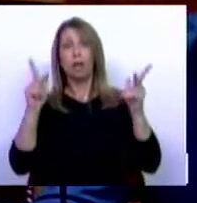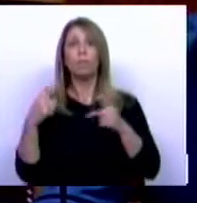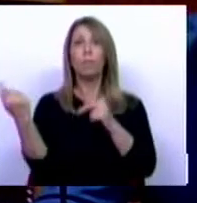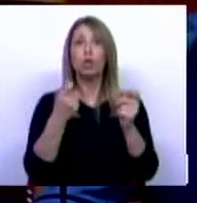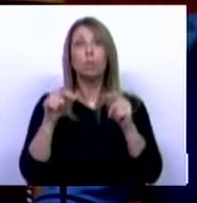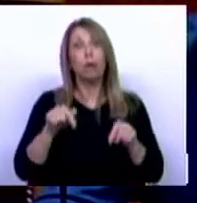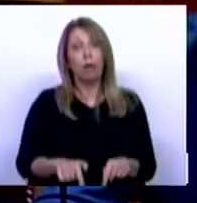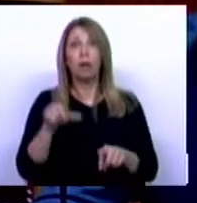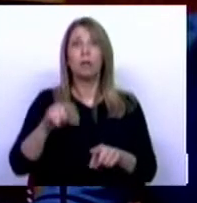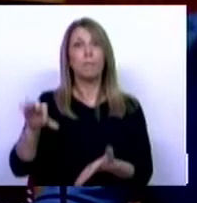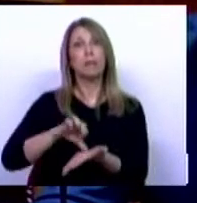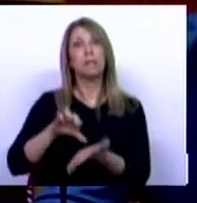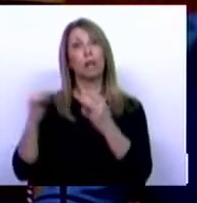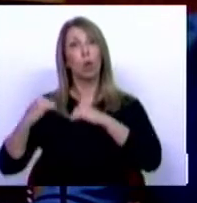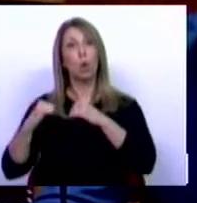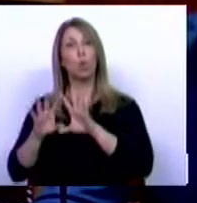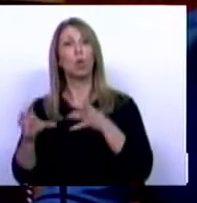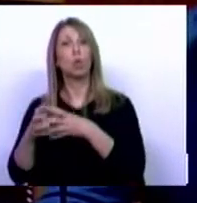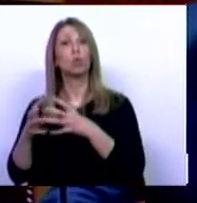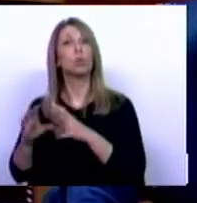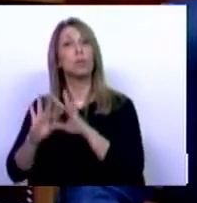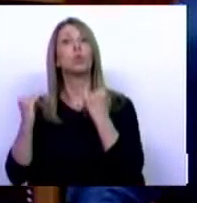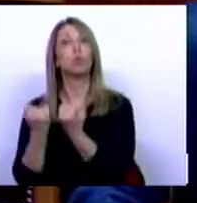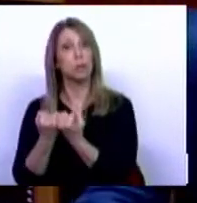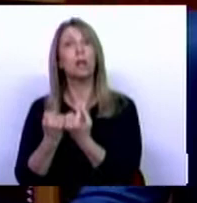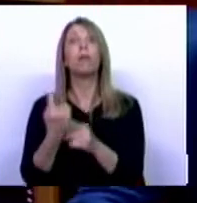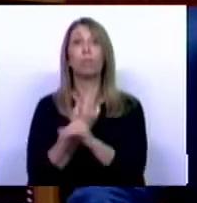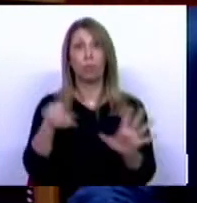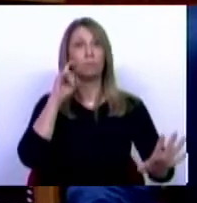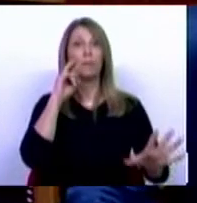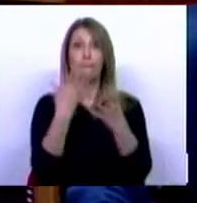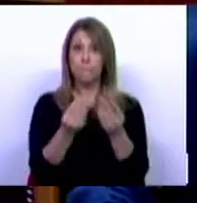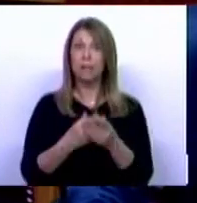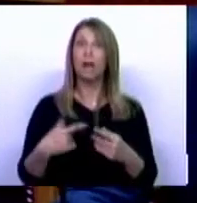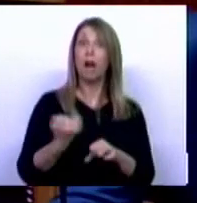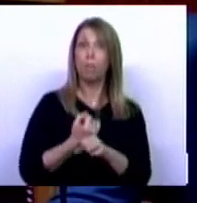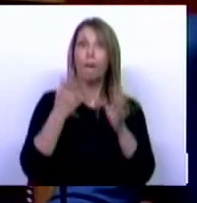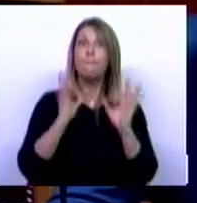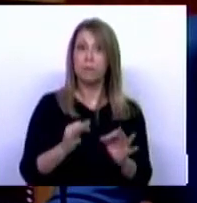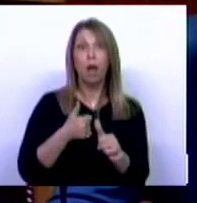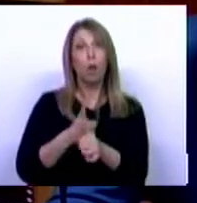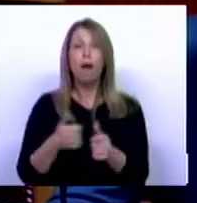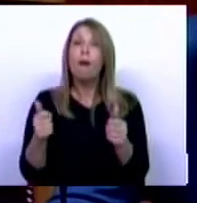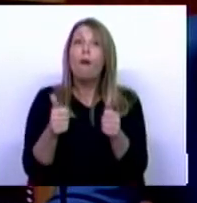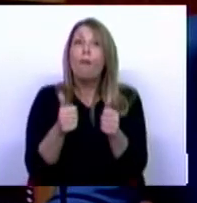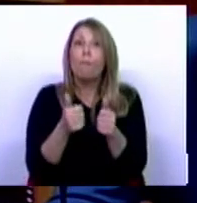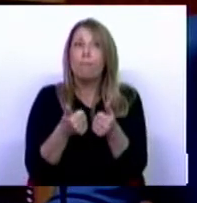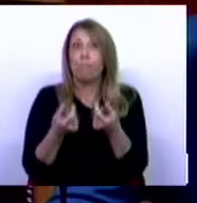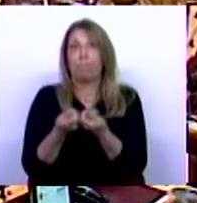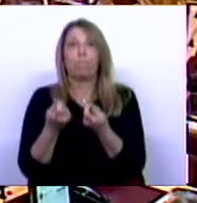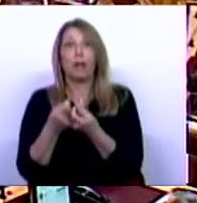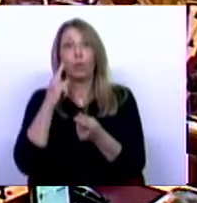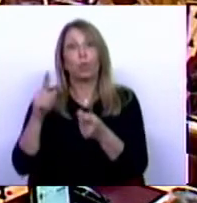como na sede de Constituição Social, porque, como é também sabido, defendemos que as matérias laborais têm que ter, naturalmente, um acompanhamento muito próximo dos parceiros sociais. Muito obrigado.